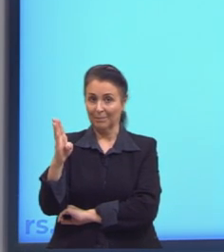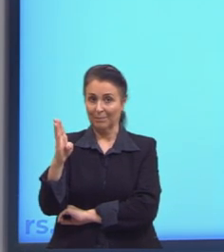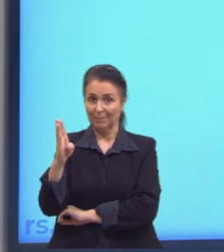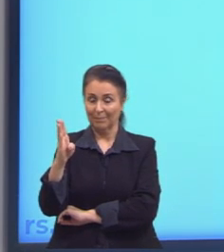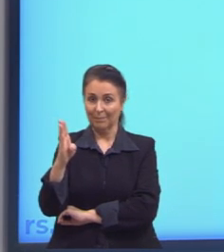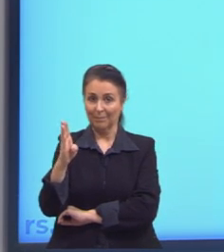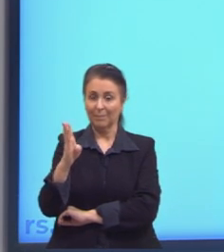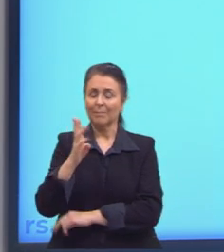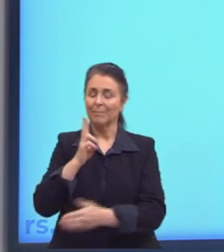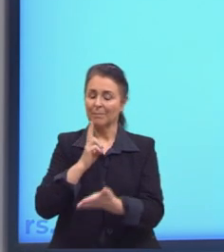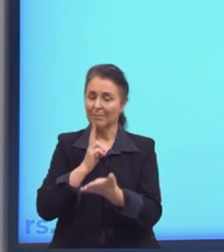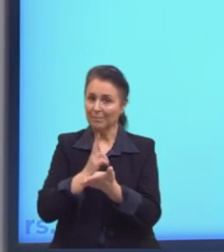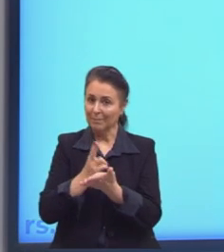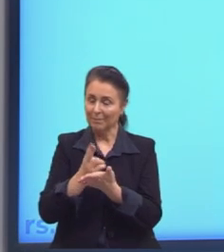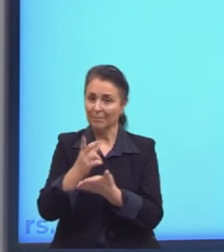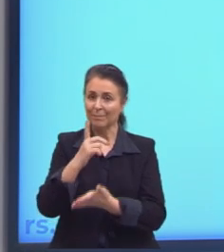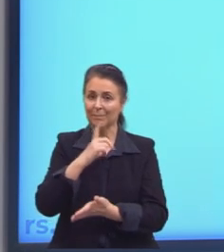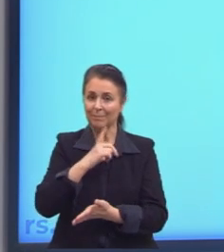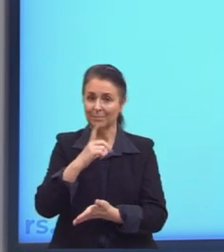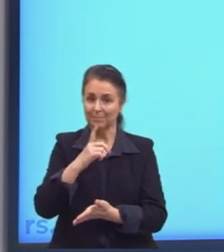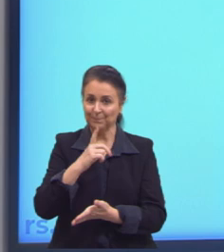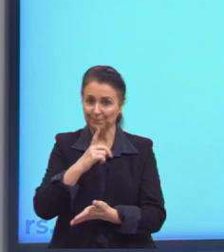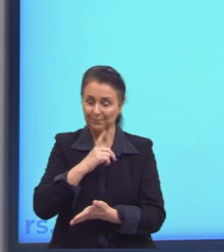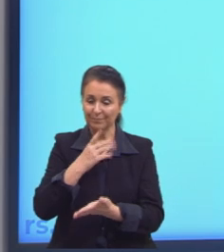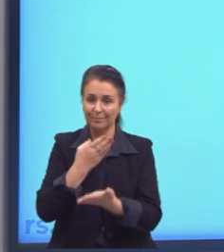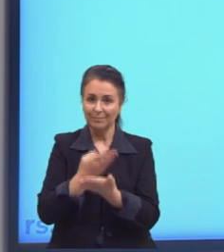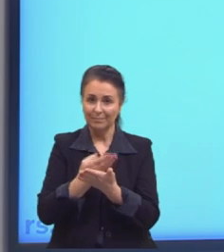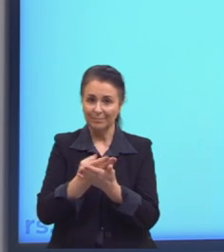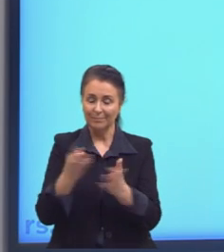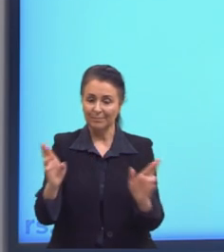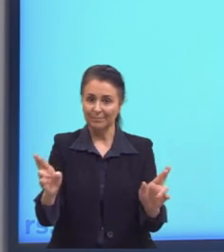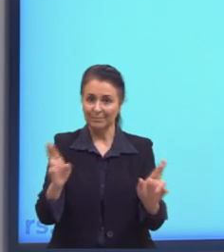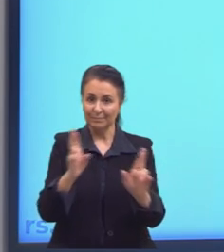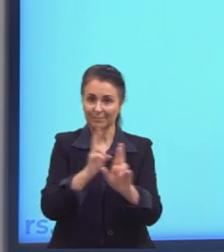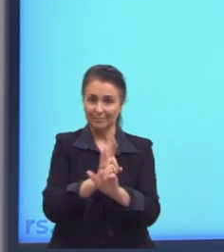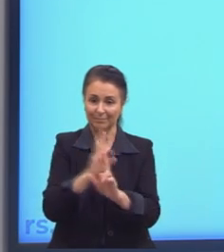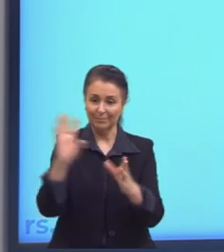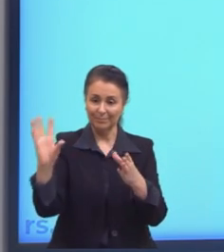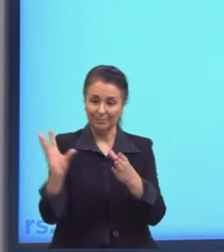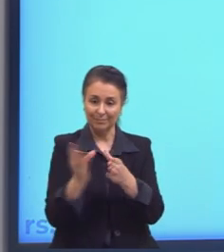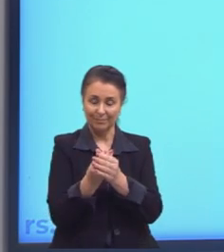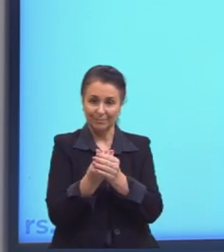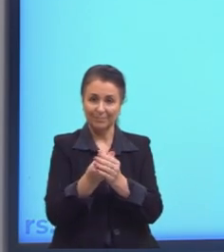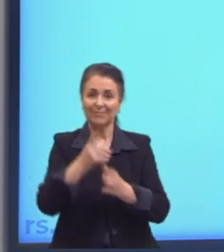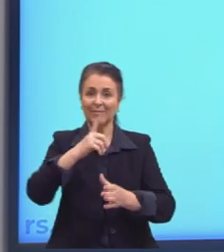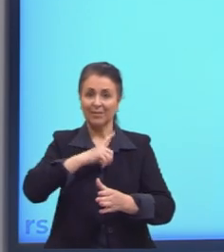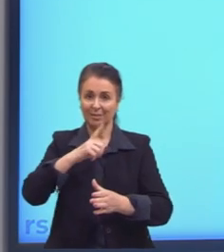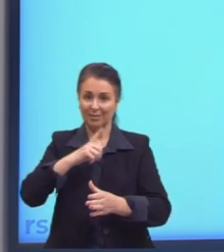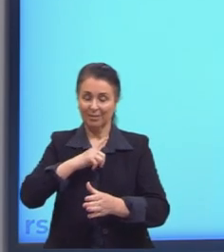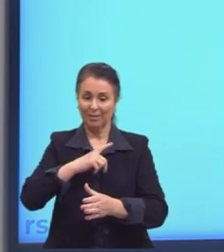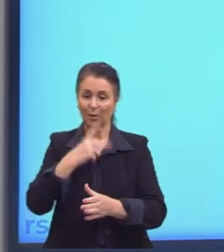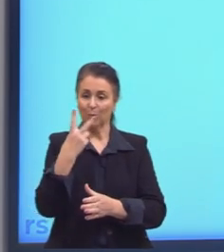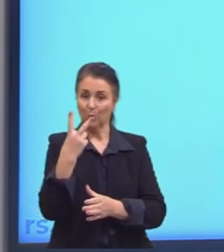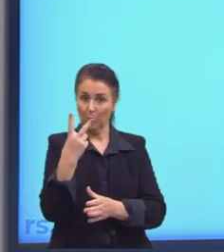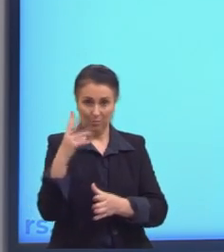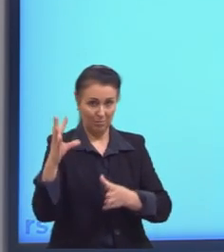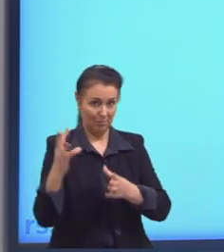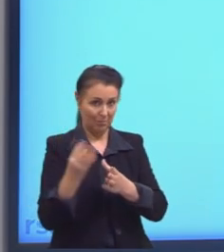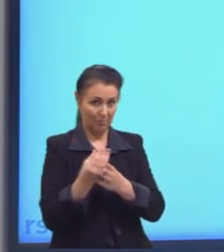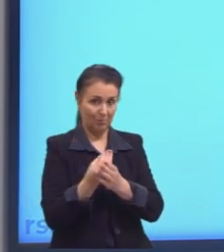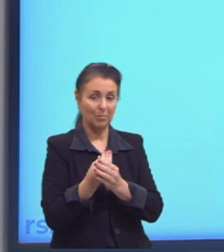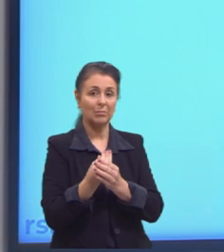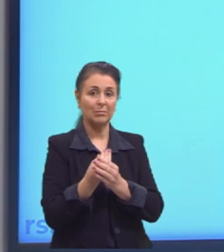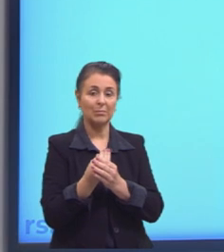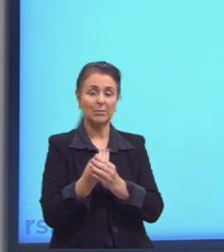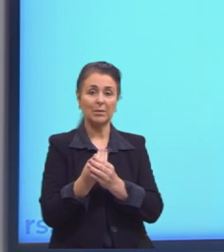Então, sempre vai ter ali, né? Quando a gente estudar essa relação entre conjuntos, nós vamos ter dois conjuntos e